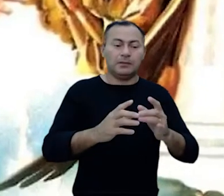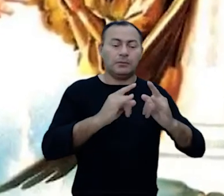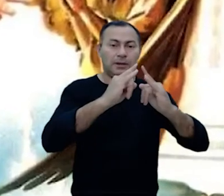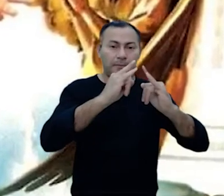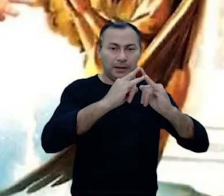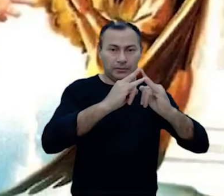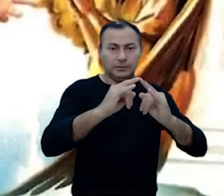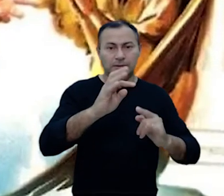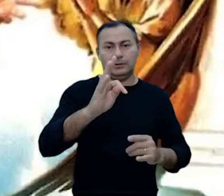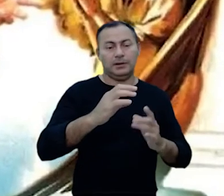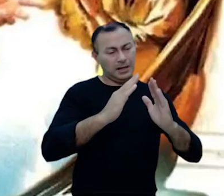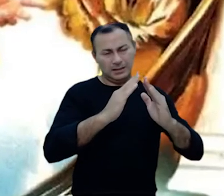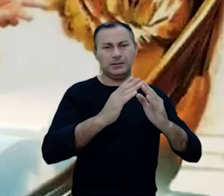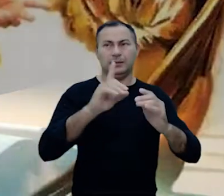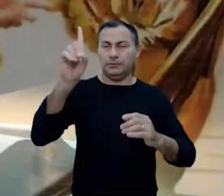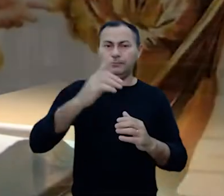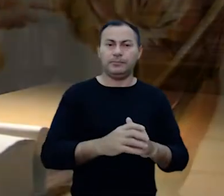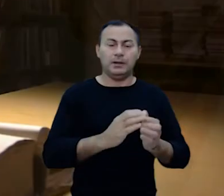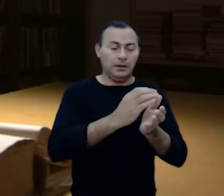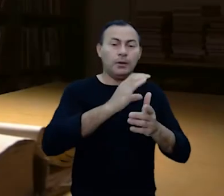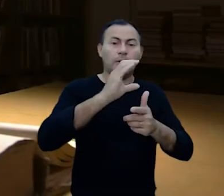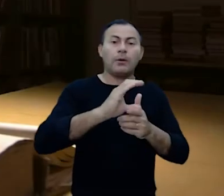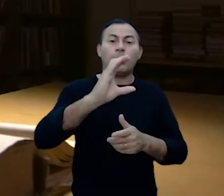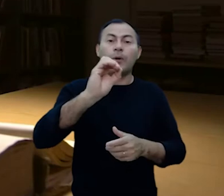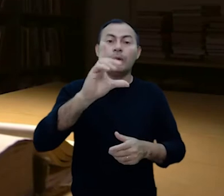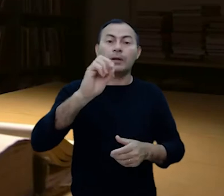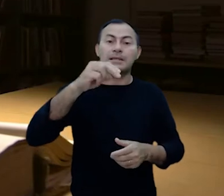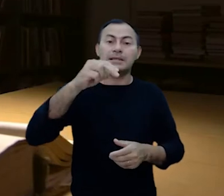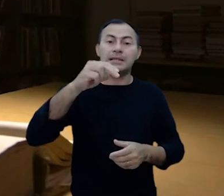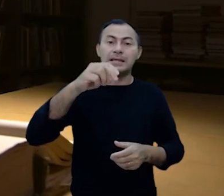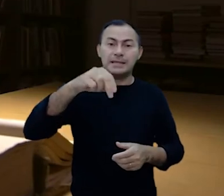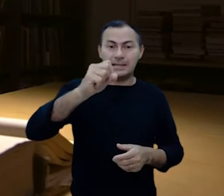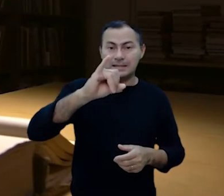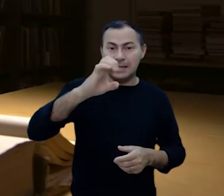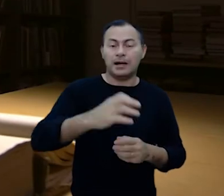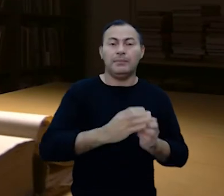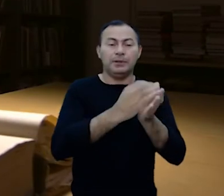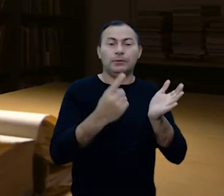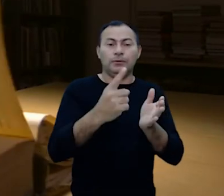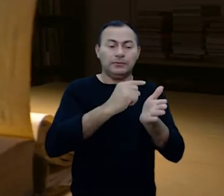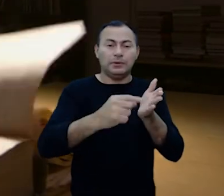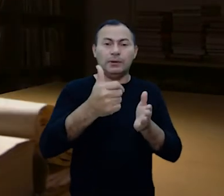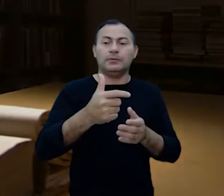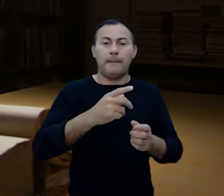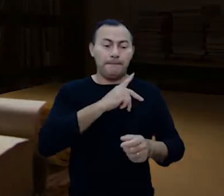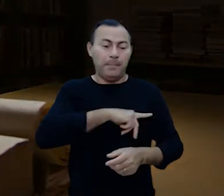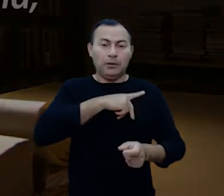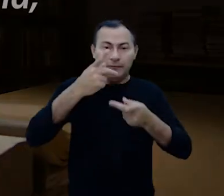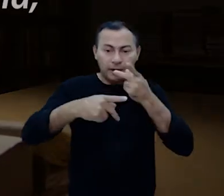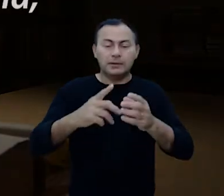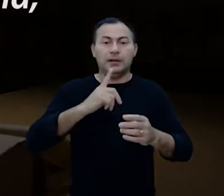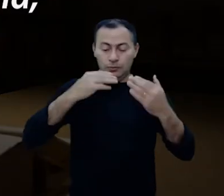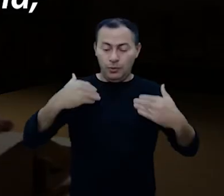através do tabernáculo. Em Colossenses capítulo 1 e 27 o apóstolo Paulo nos fala o que significa ter Cristo em nosso